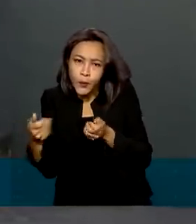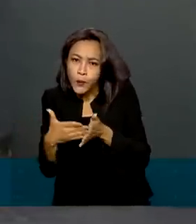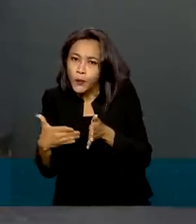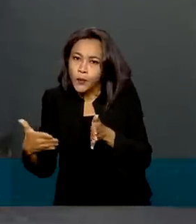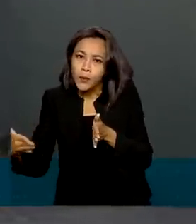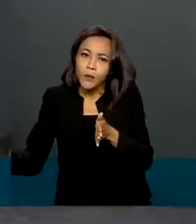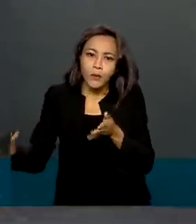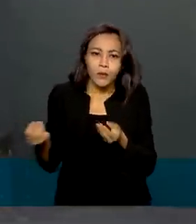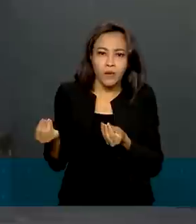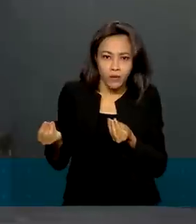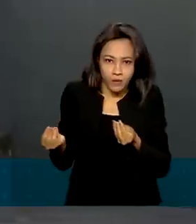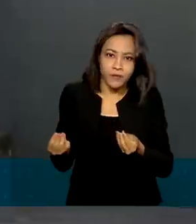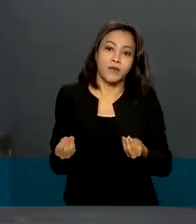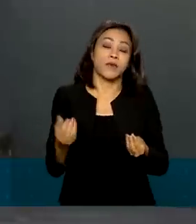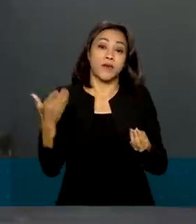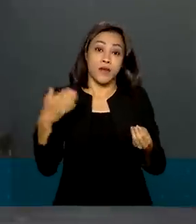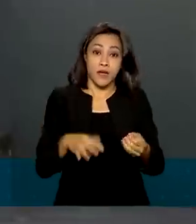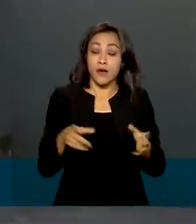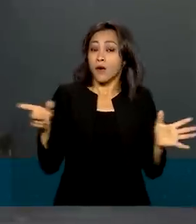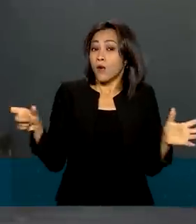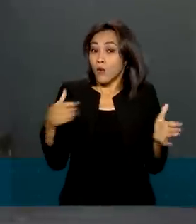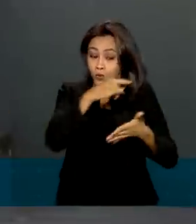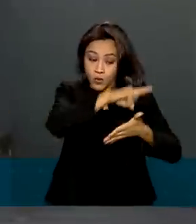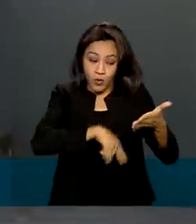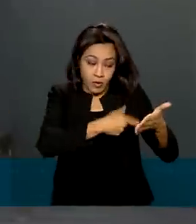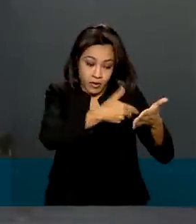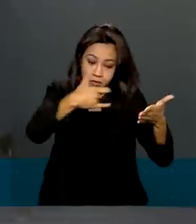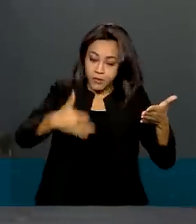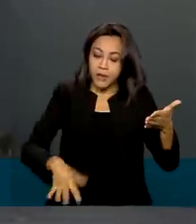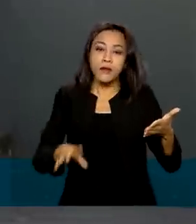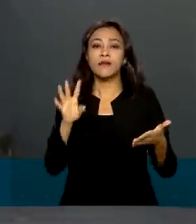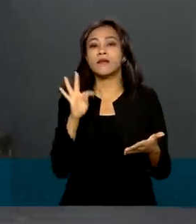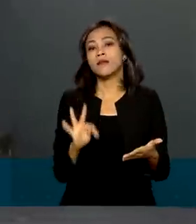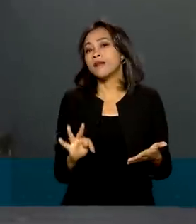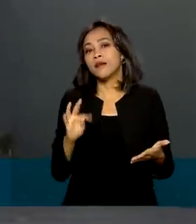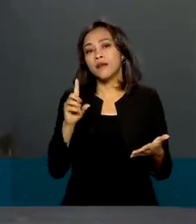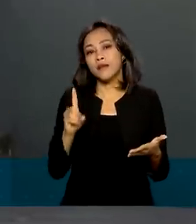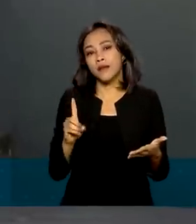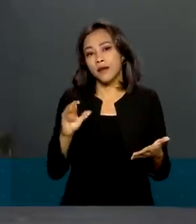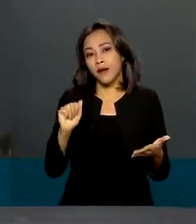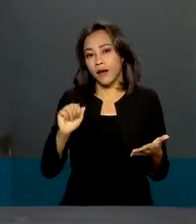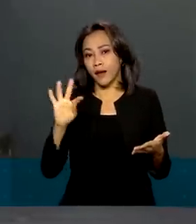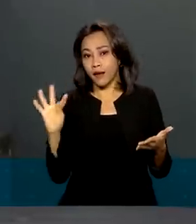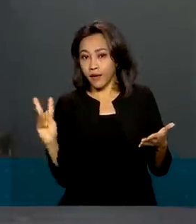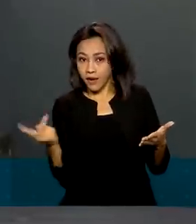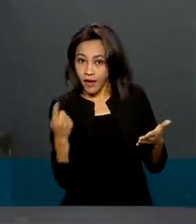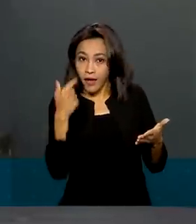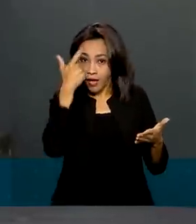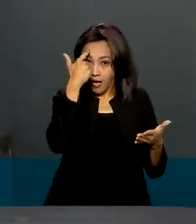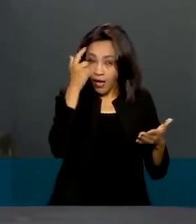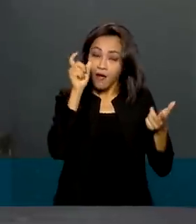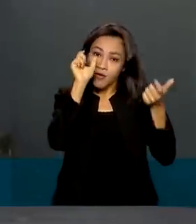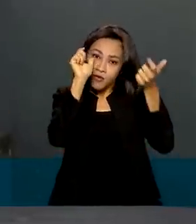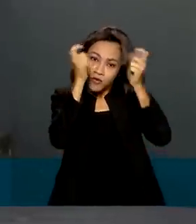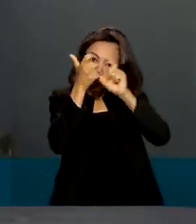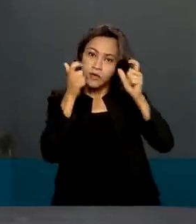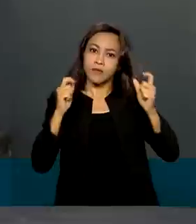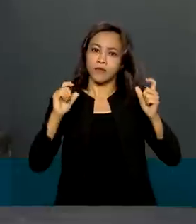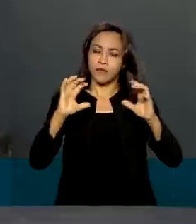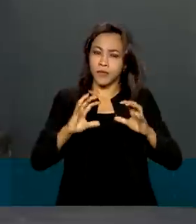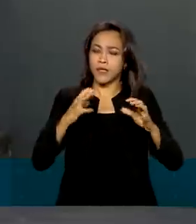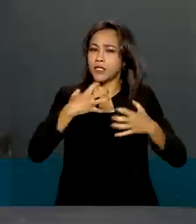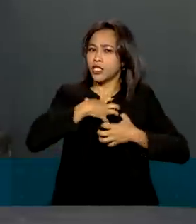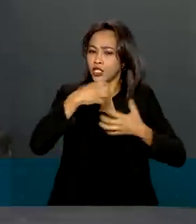Segundo o documento, TDAH é considerado uma condição de neurodesenvolvimento, caracterizado por três